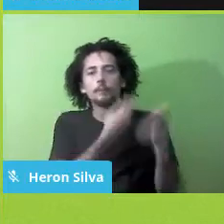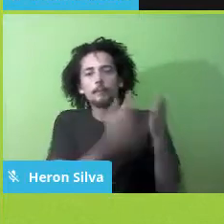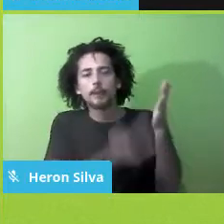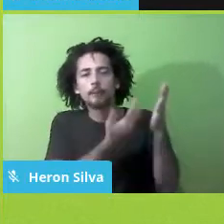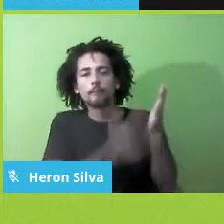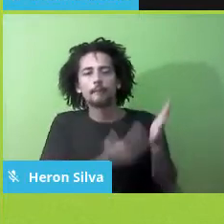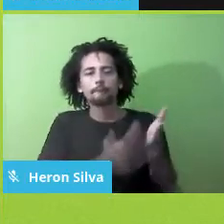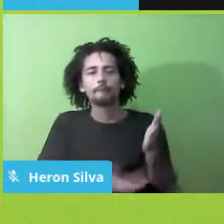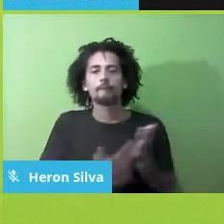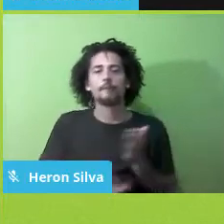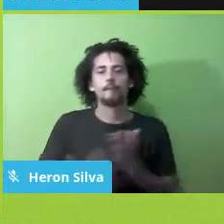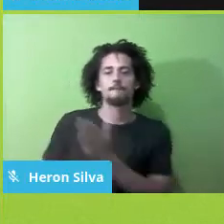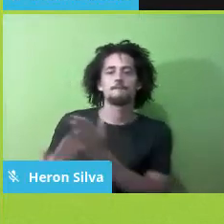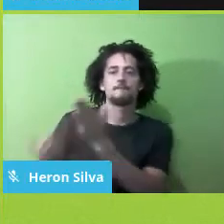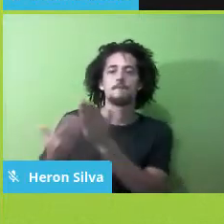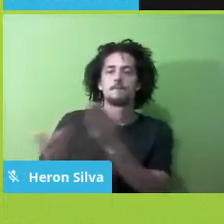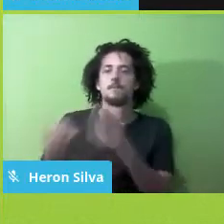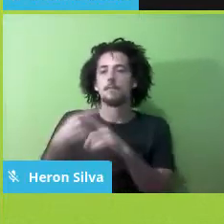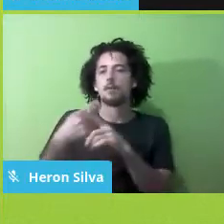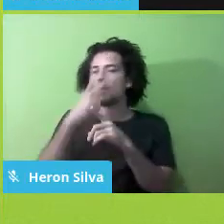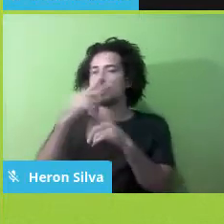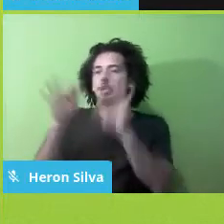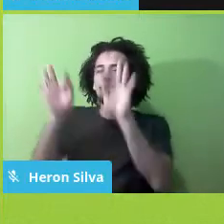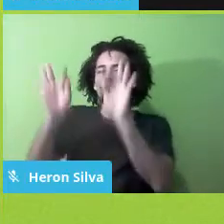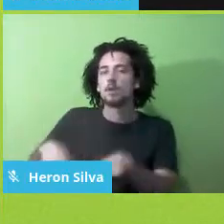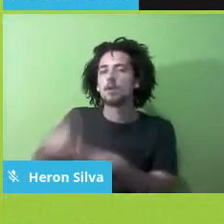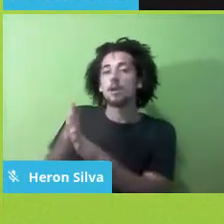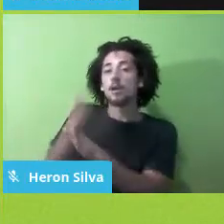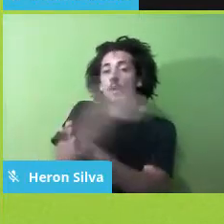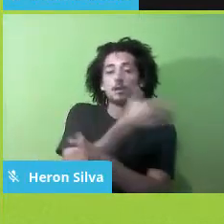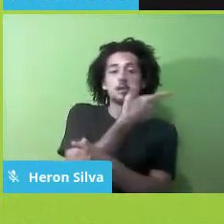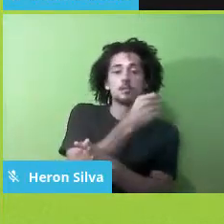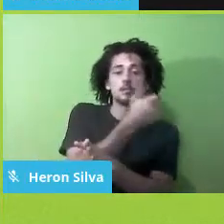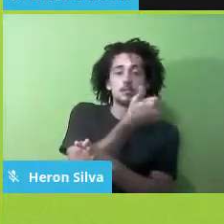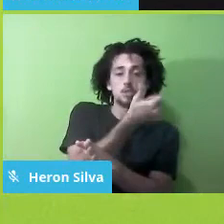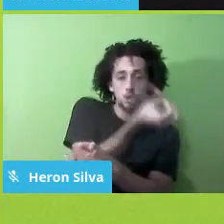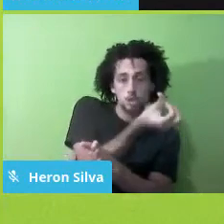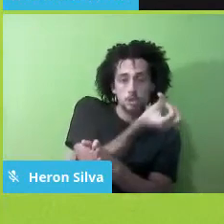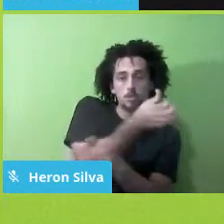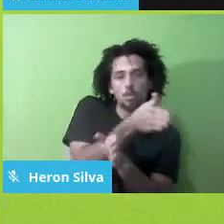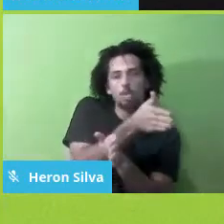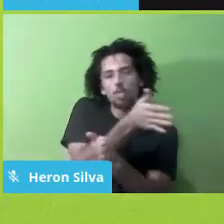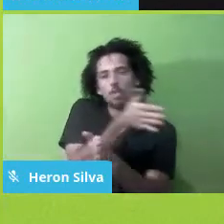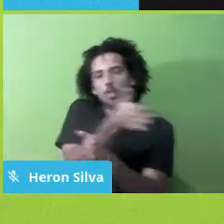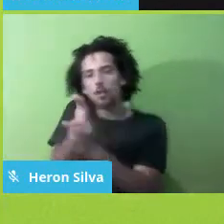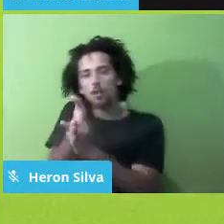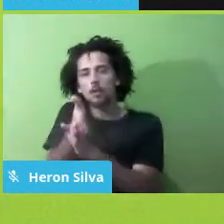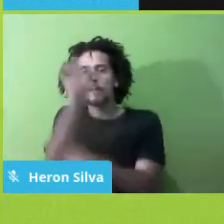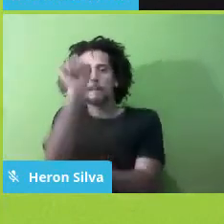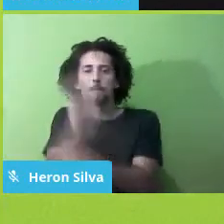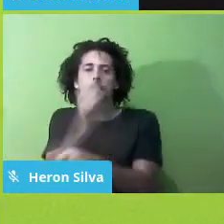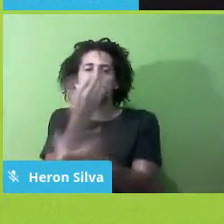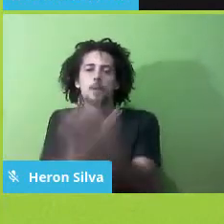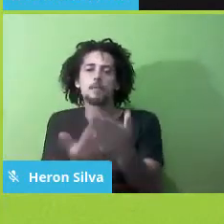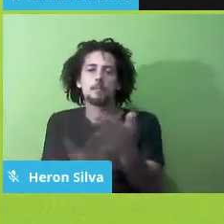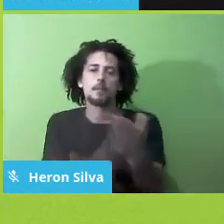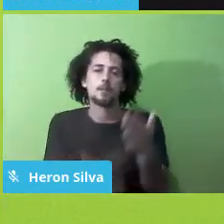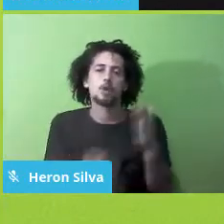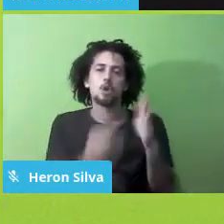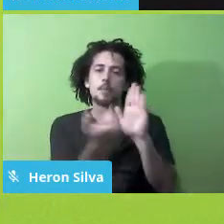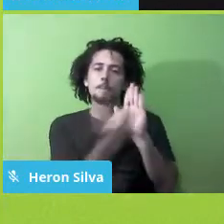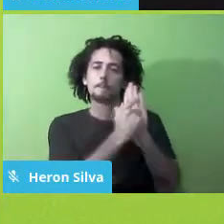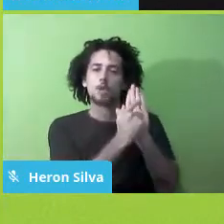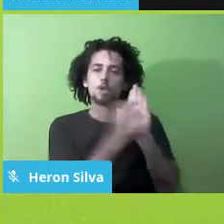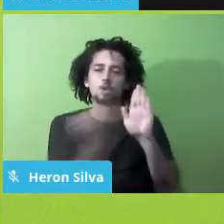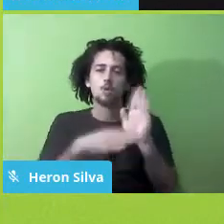está sendo minando, vem minando desde 2016, foi emenda 95, mas, de alguma maneira,